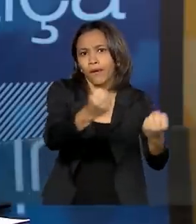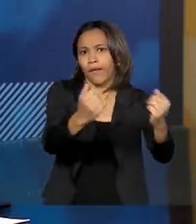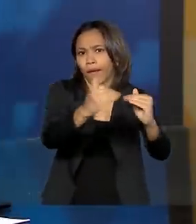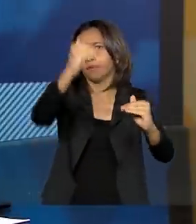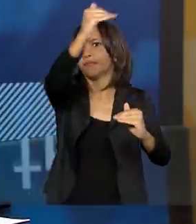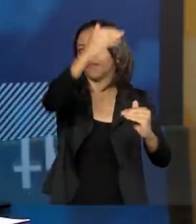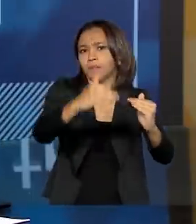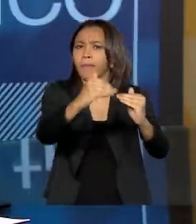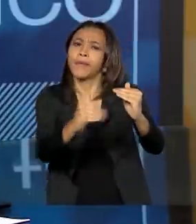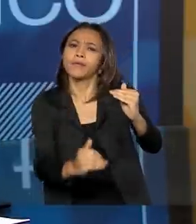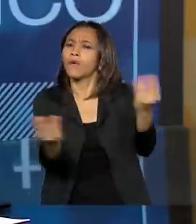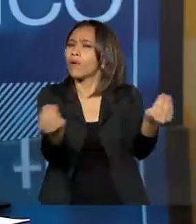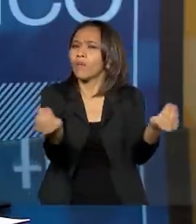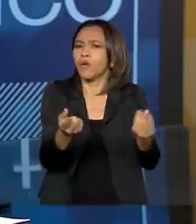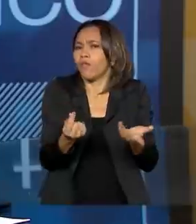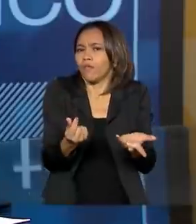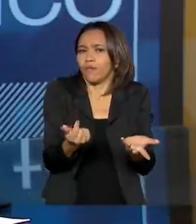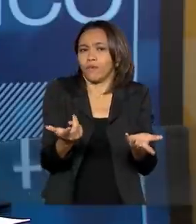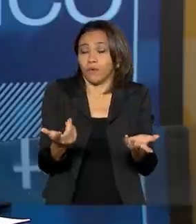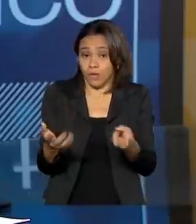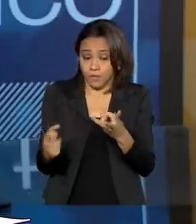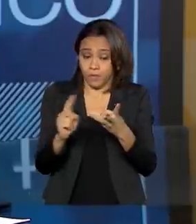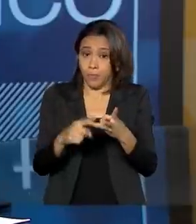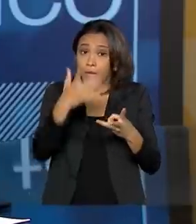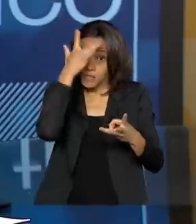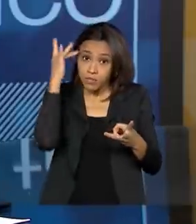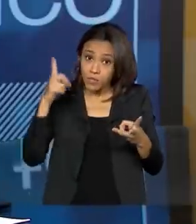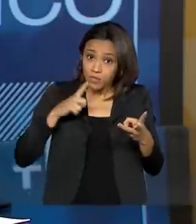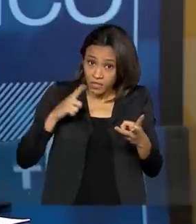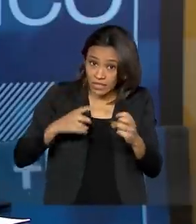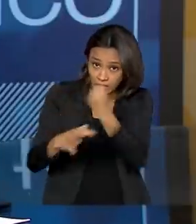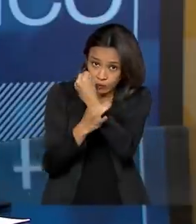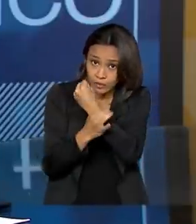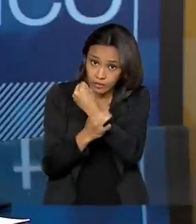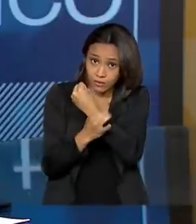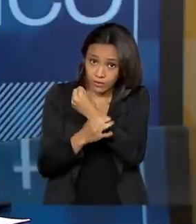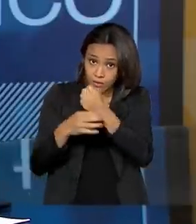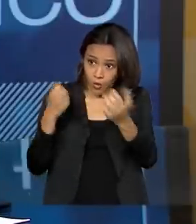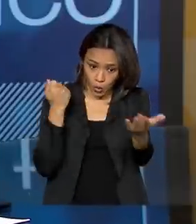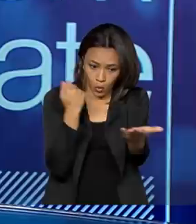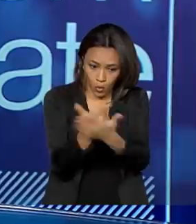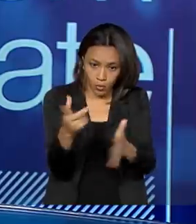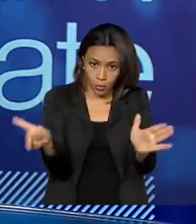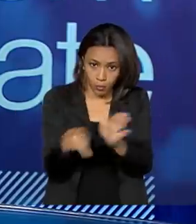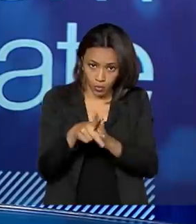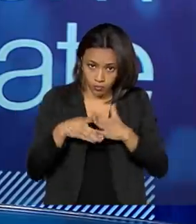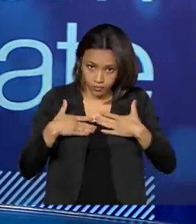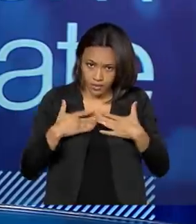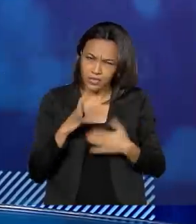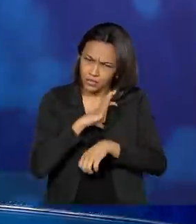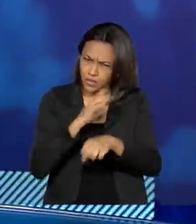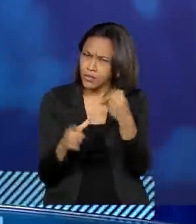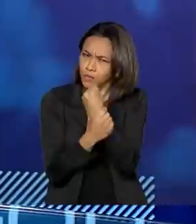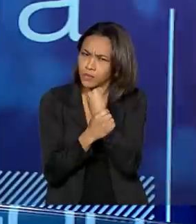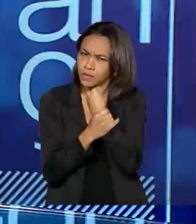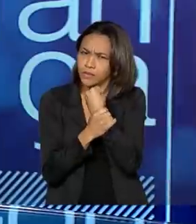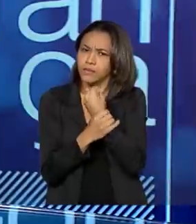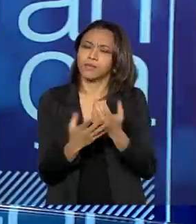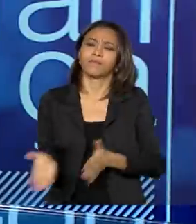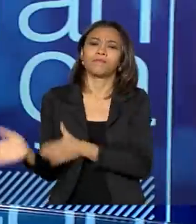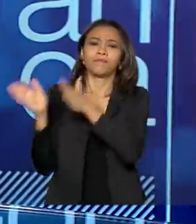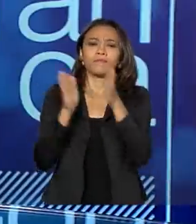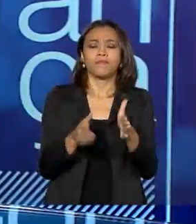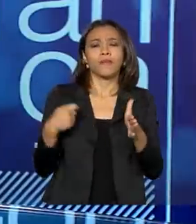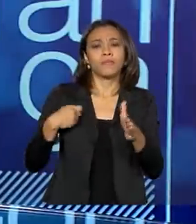Três perguntas. E as pessoas podem ter segurança na aquisição desses bens? Bom, inicialmente, no site do